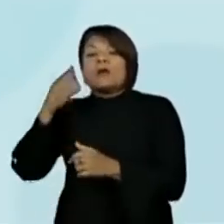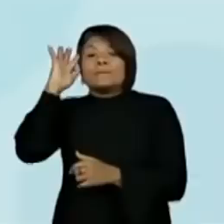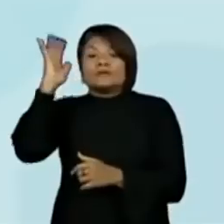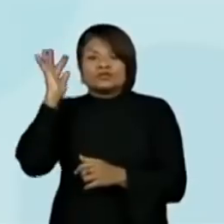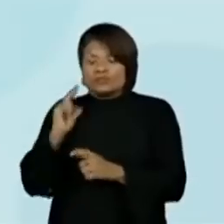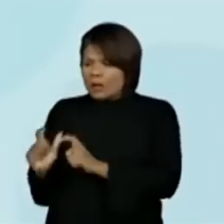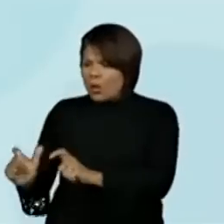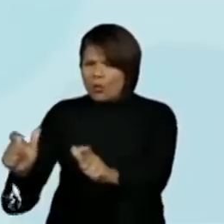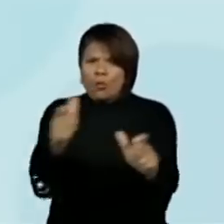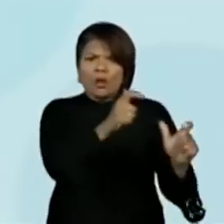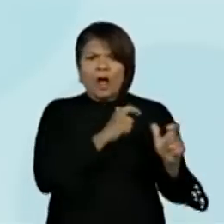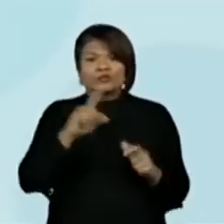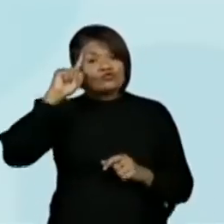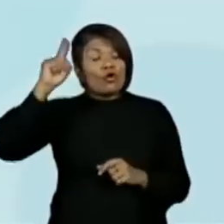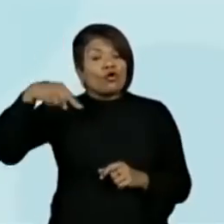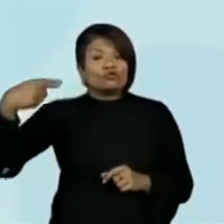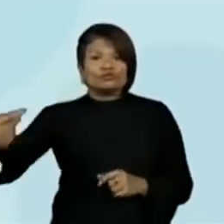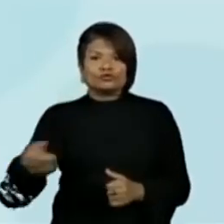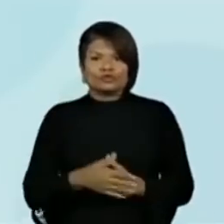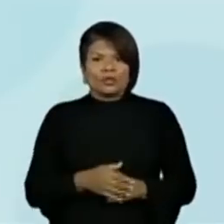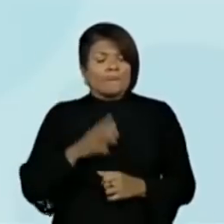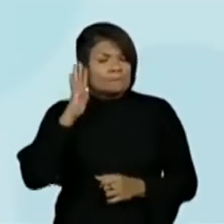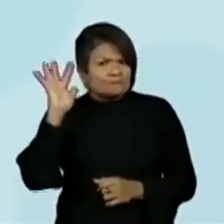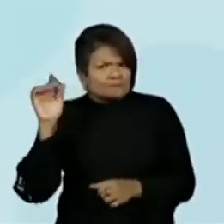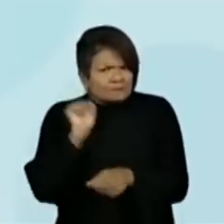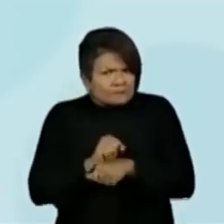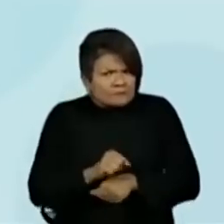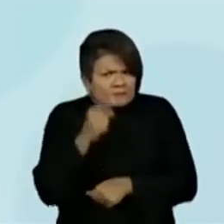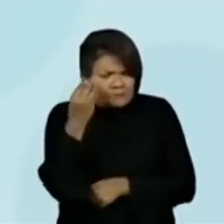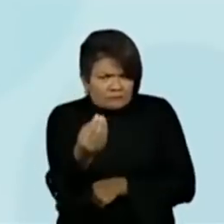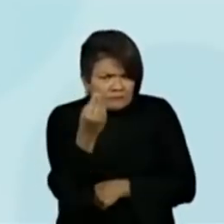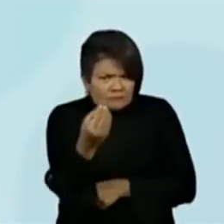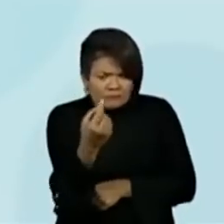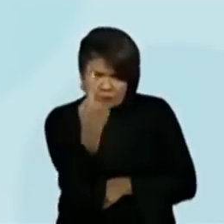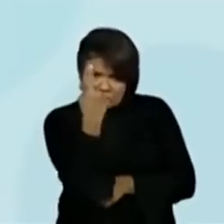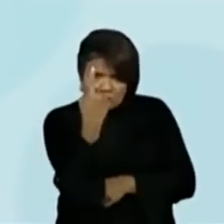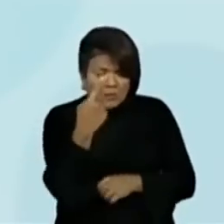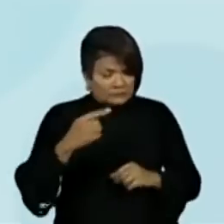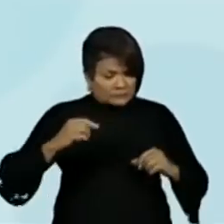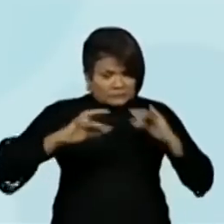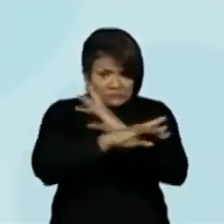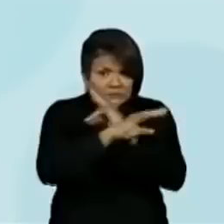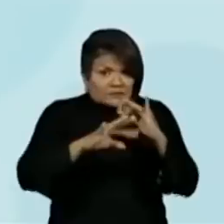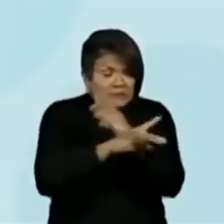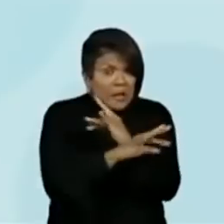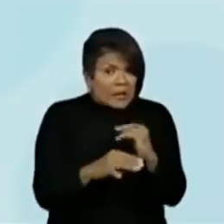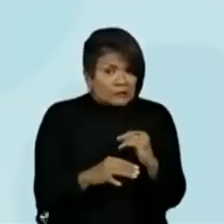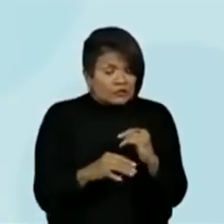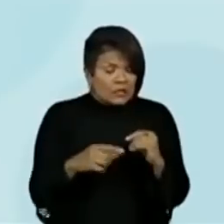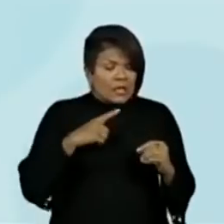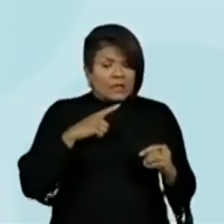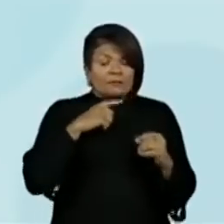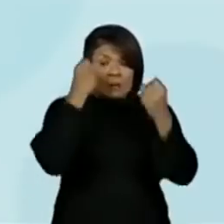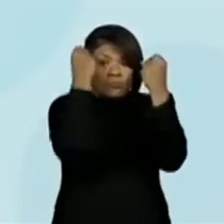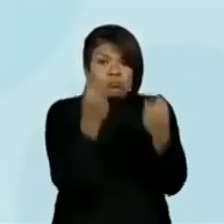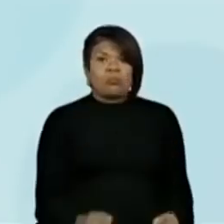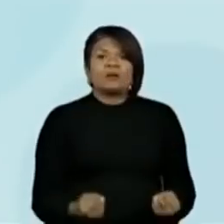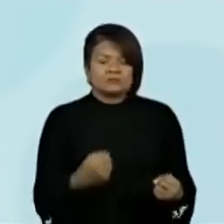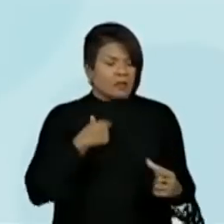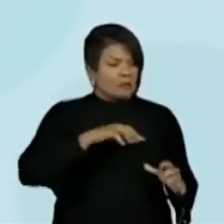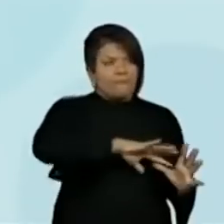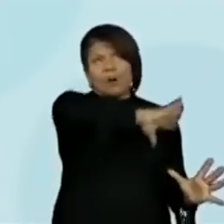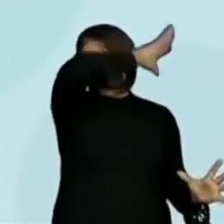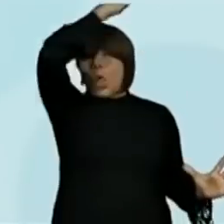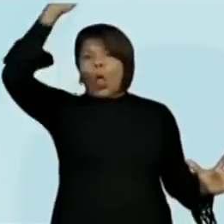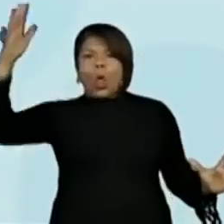dias. Já parou para pensar quanto lixo será que uma cidade produz? Milhares de toneladas de lixo são produzidas